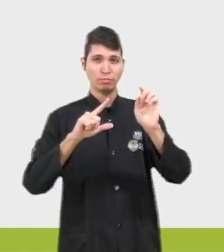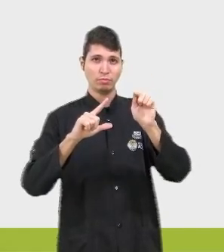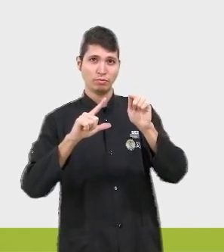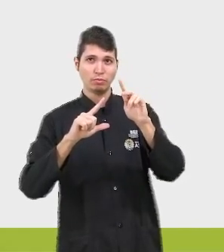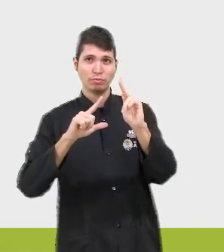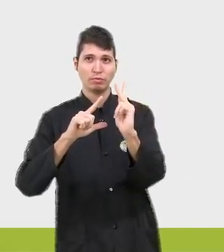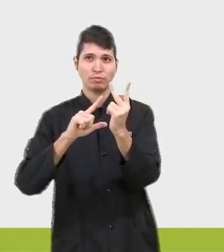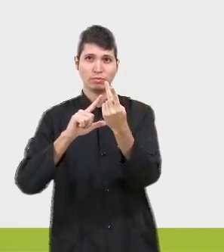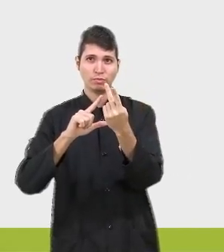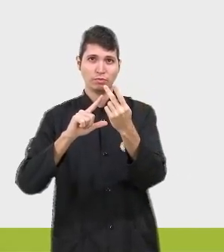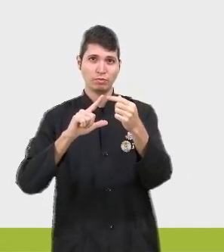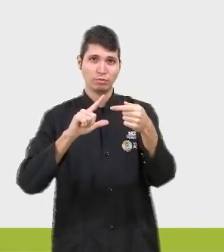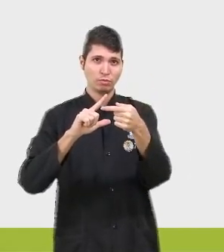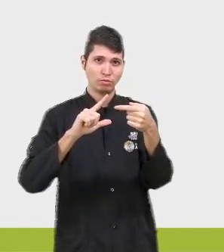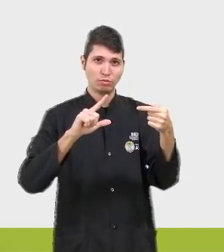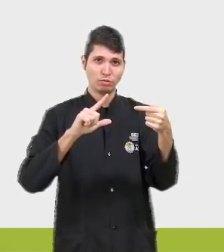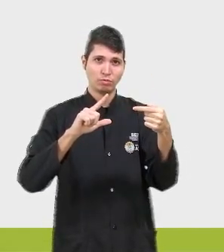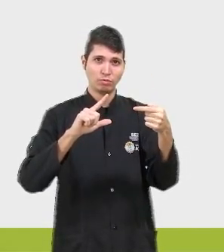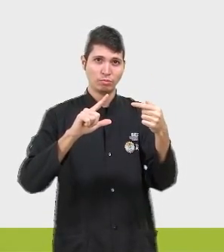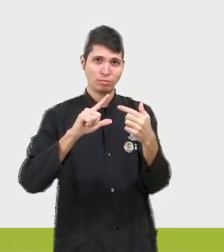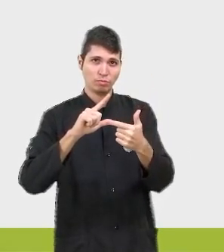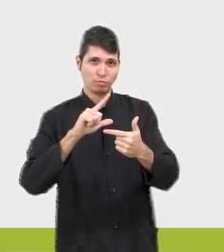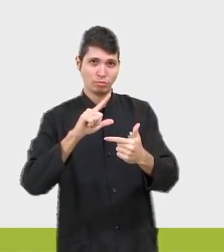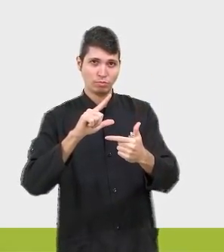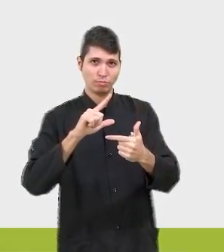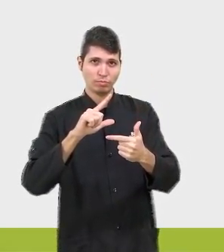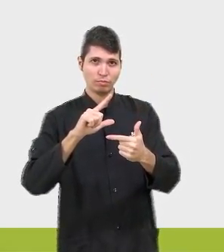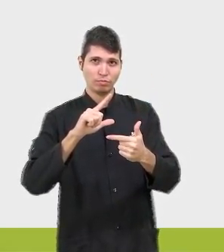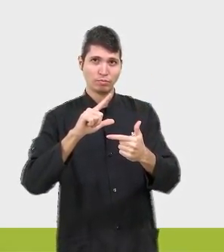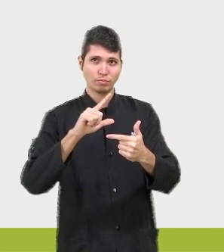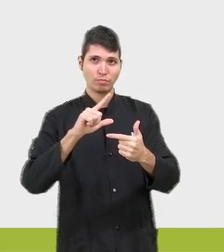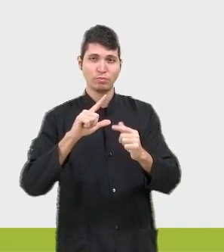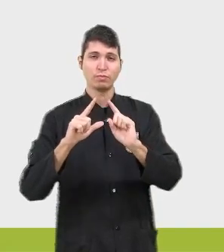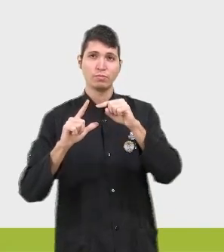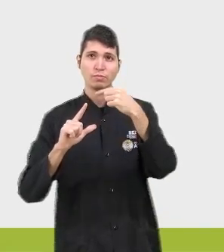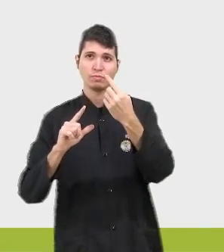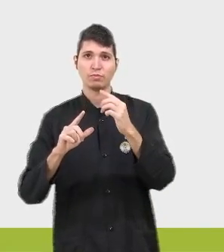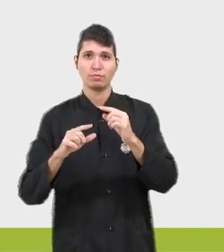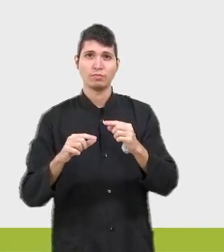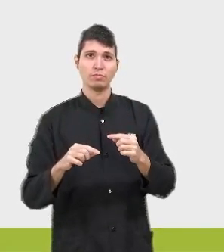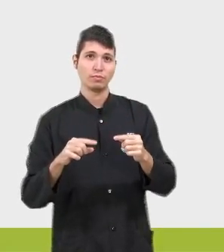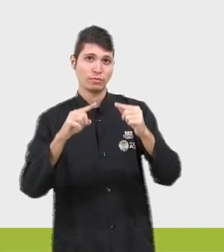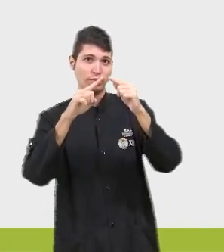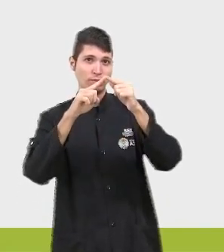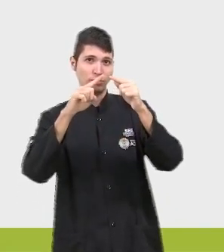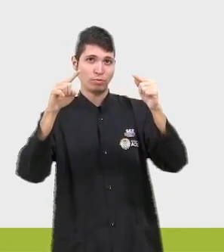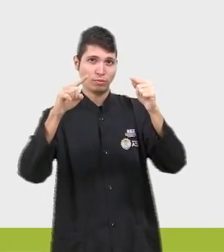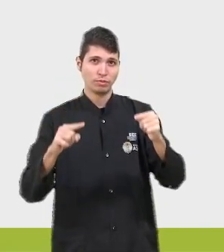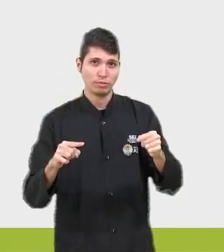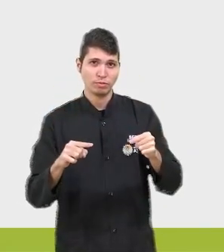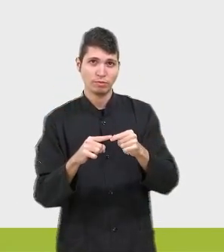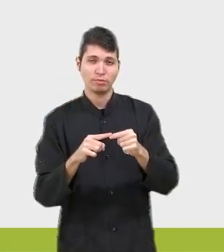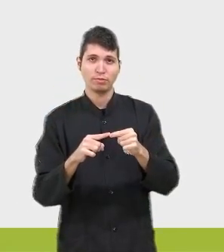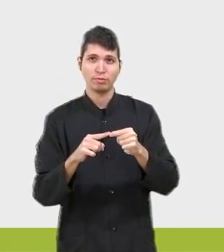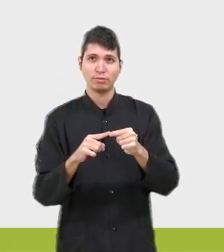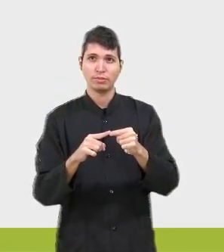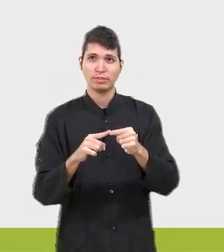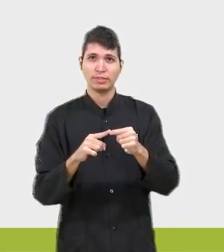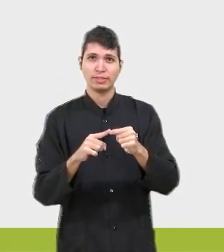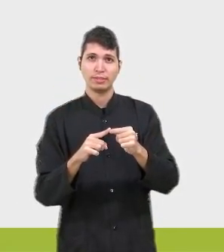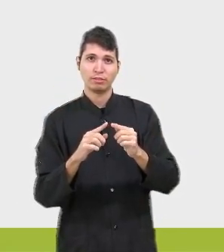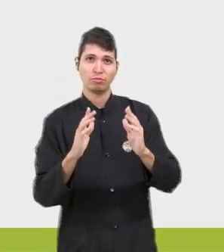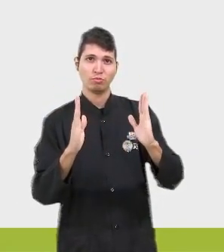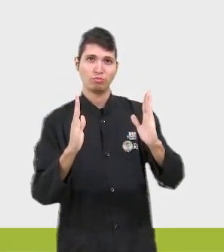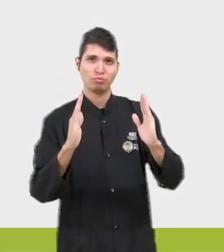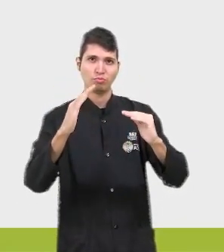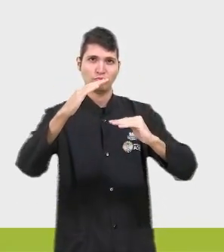2, tá bom? Já tem algumas aplicações. Próxima. A gente tem a ideia do quadrado. O quadrado são dimensões de lados